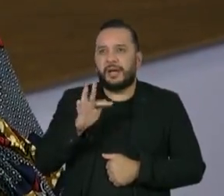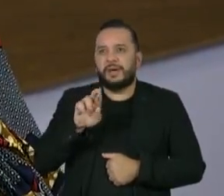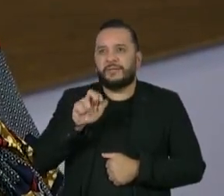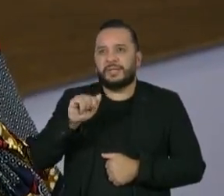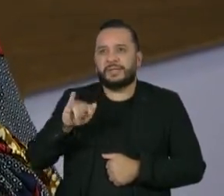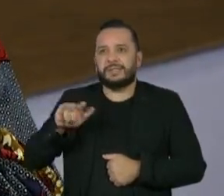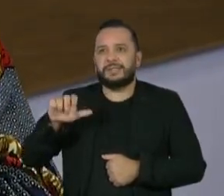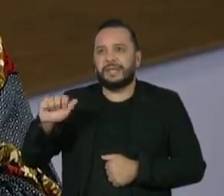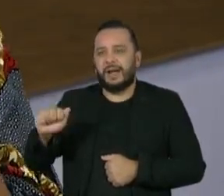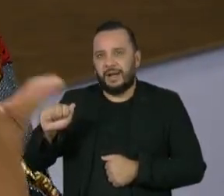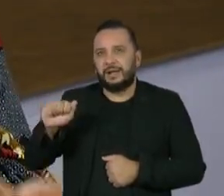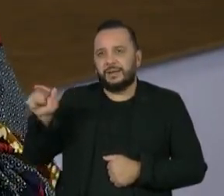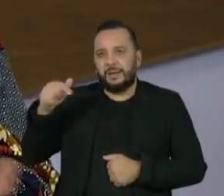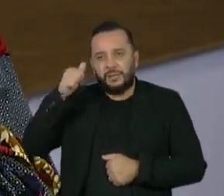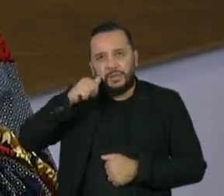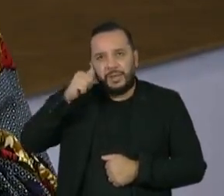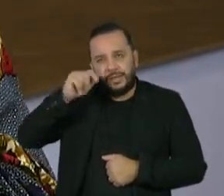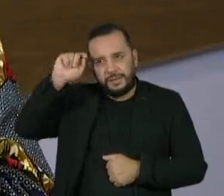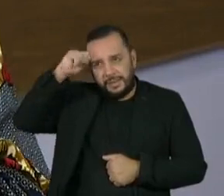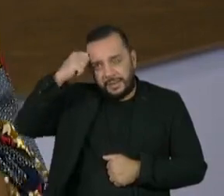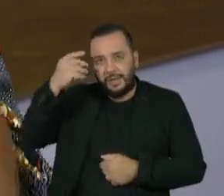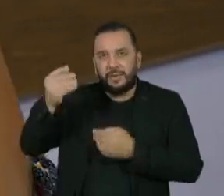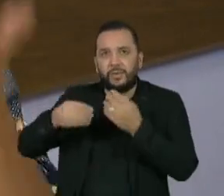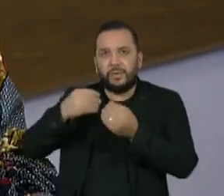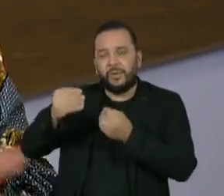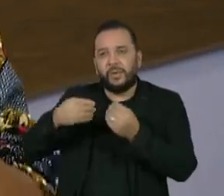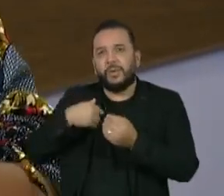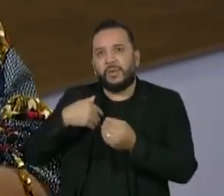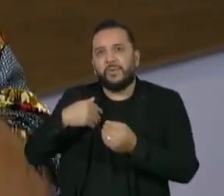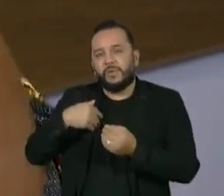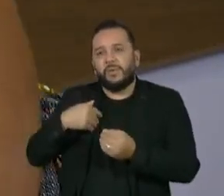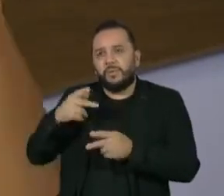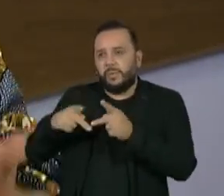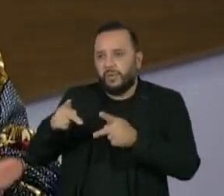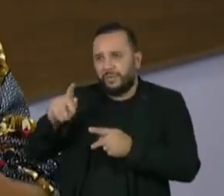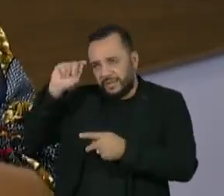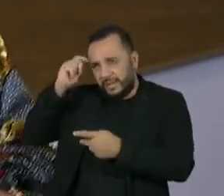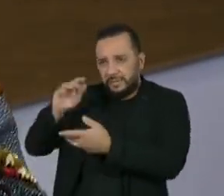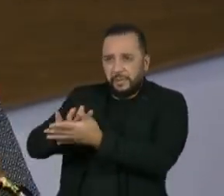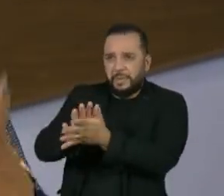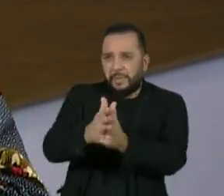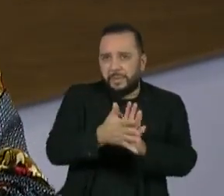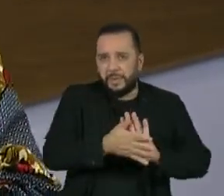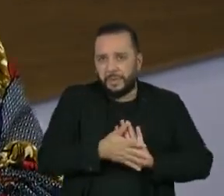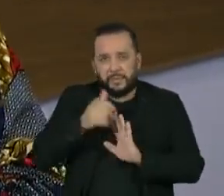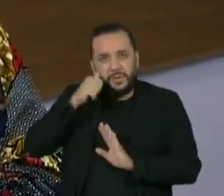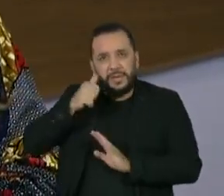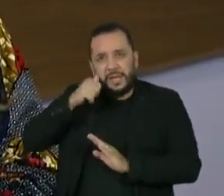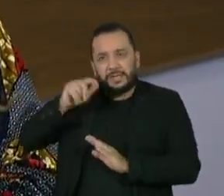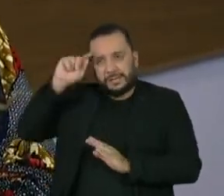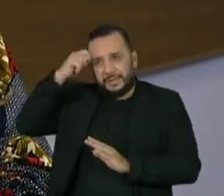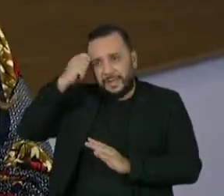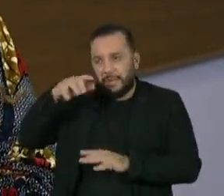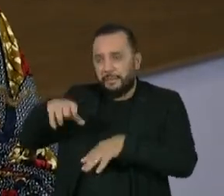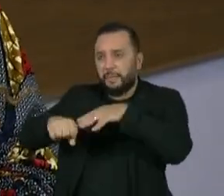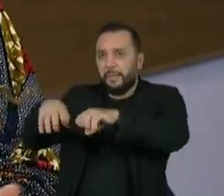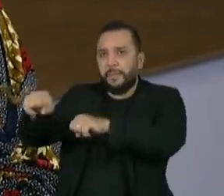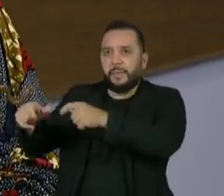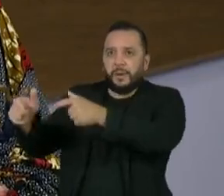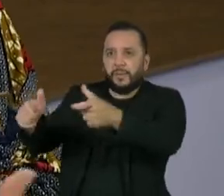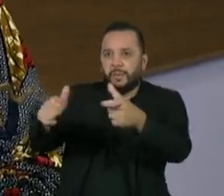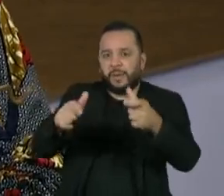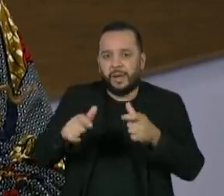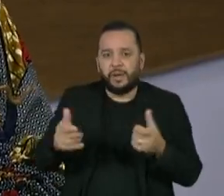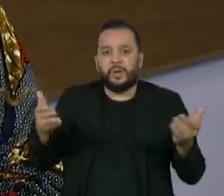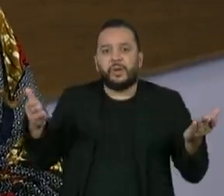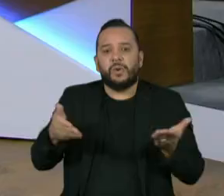trata de temas como reforma agrária feminista, genocídio do povo negro, mulheres negras em todos os lugares. E a Francia hoje, ela